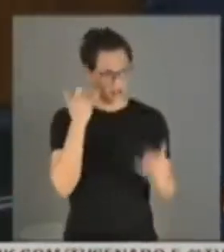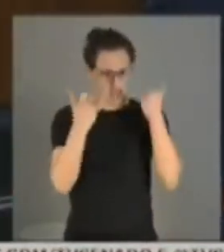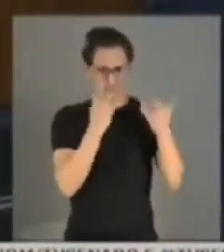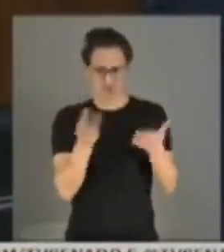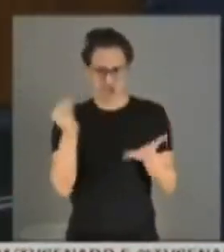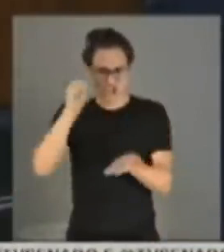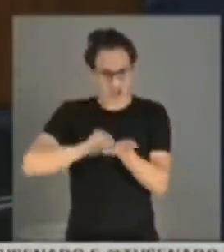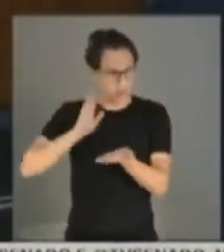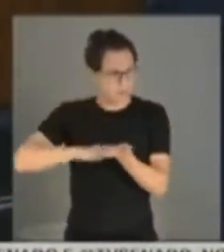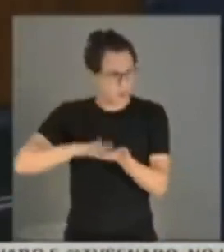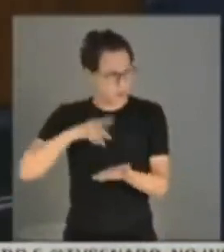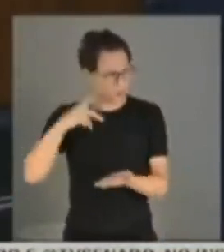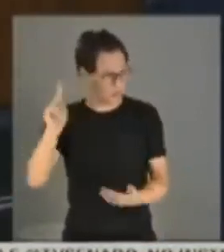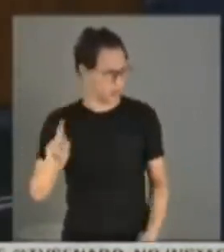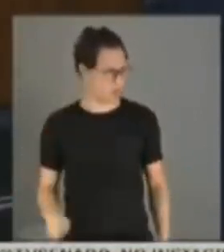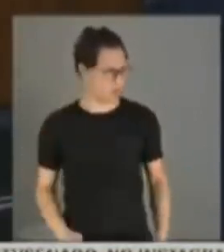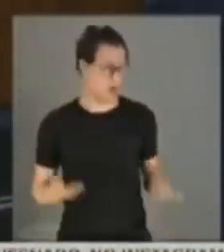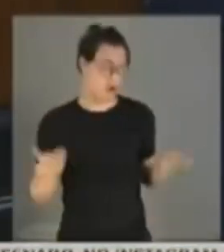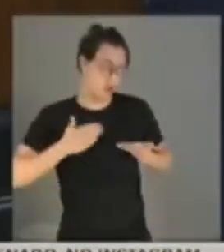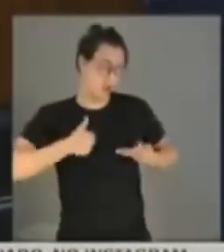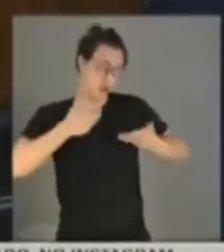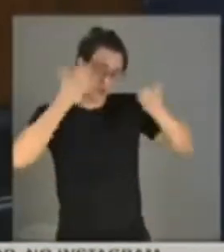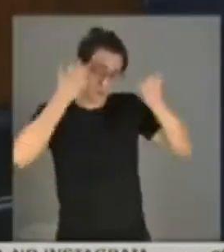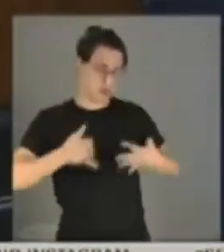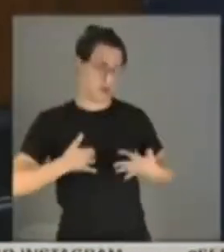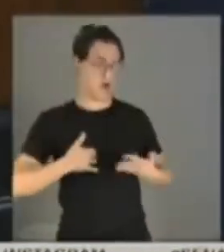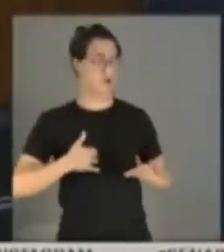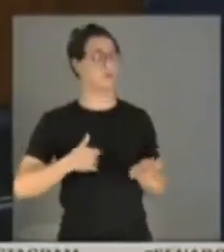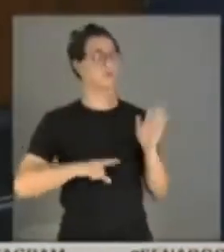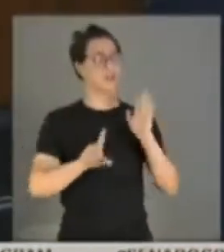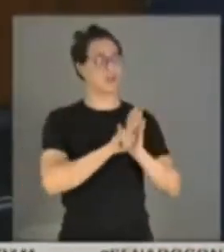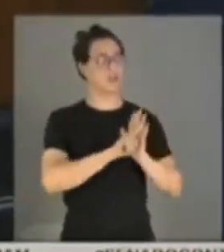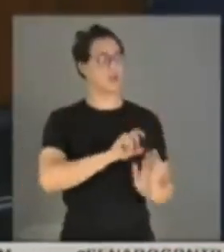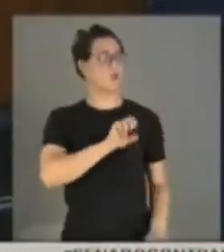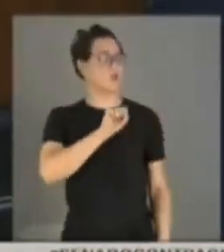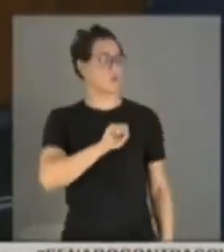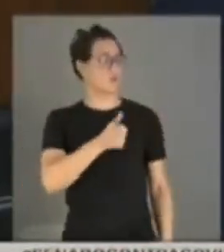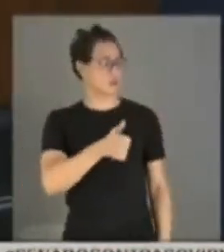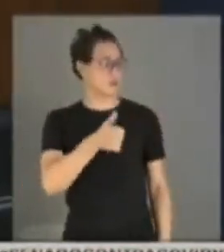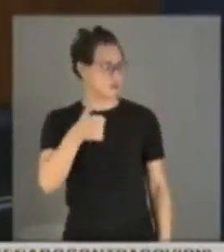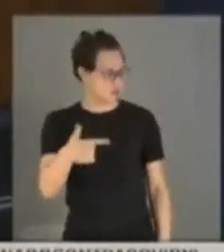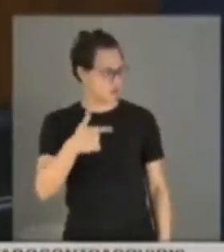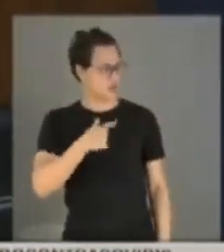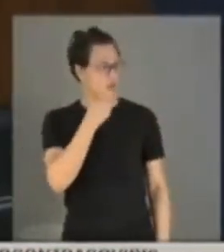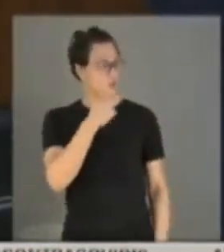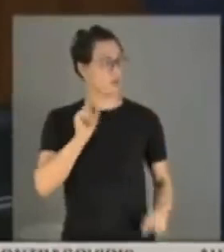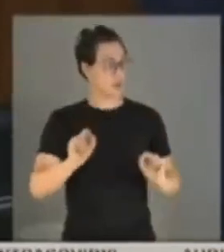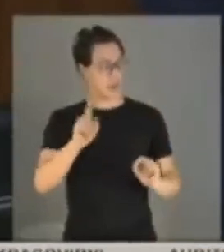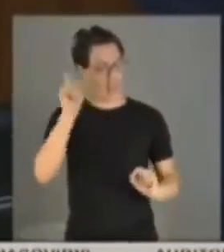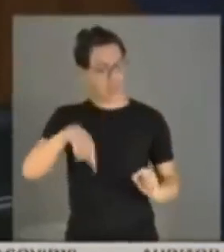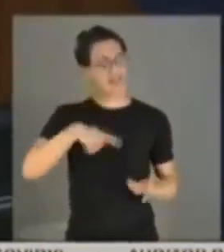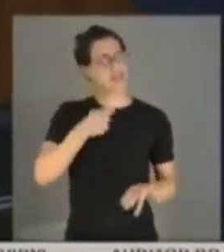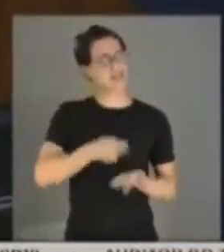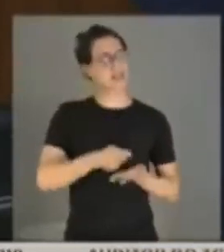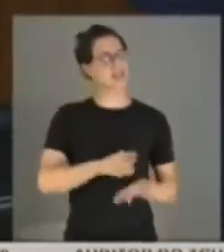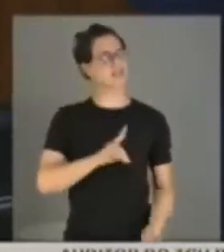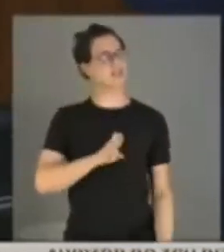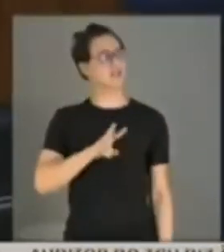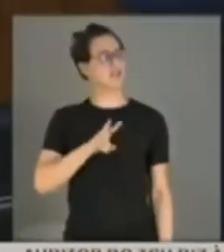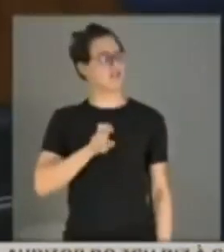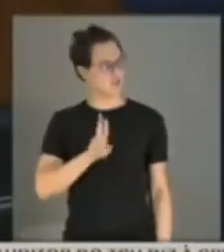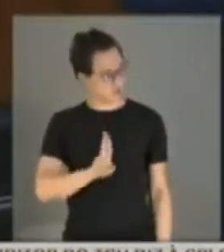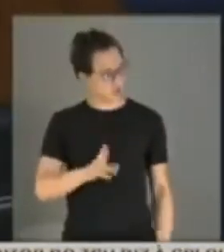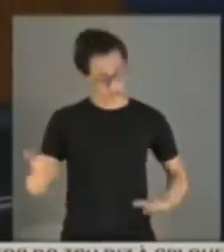dele. Agora, eu quero esclarecer para o senhor que a lei 8.112 declara, são deveres dos servidores guardar